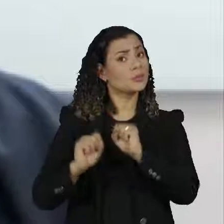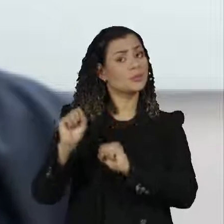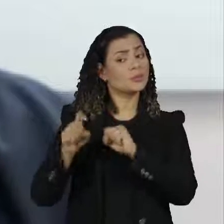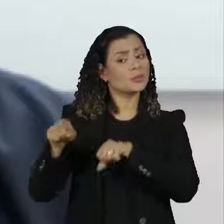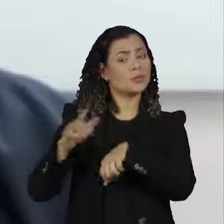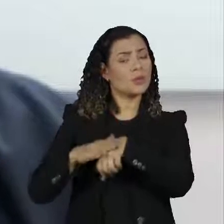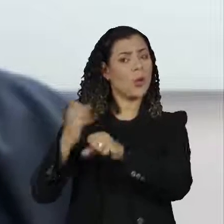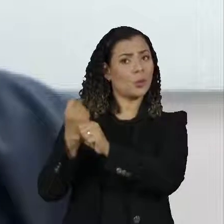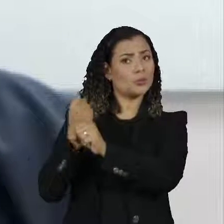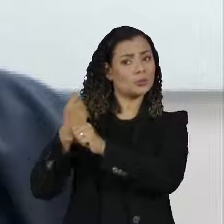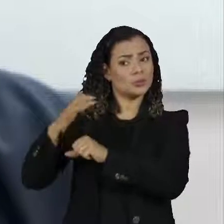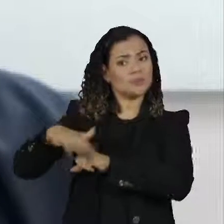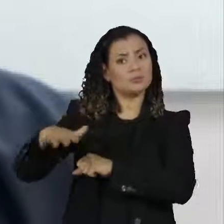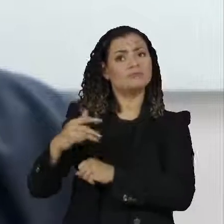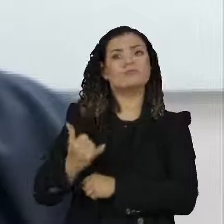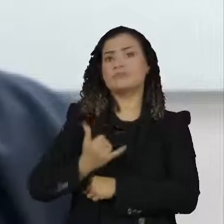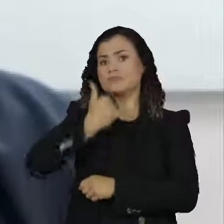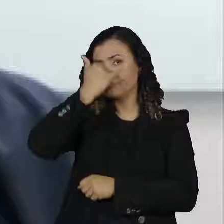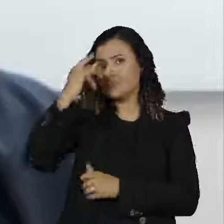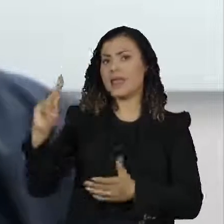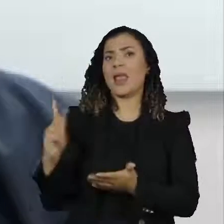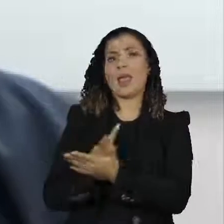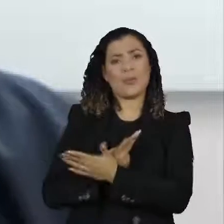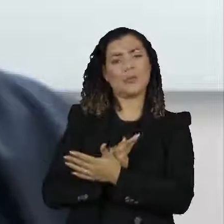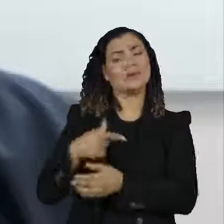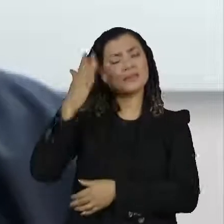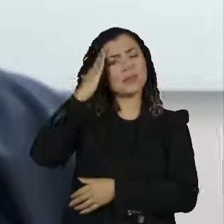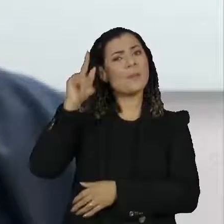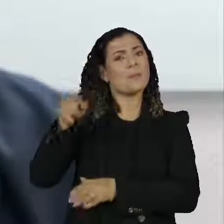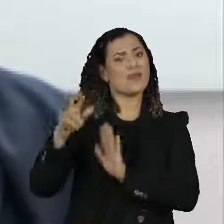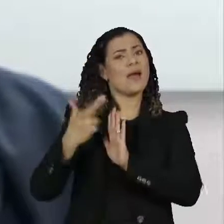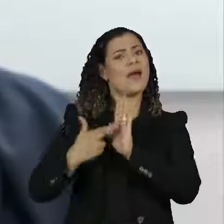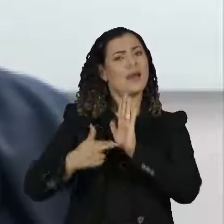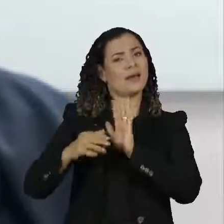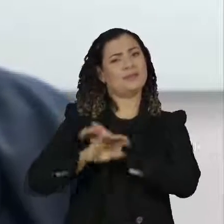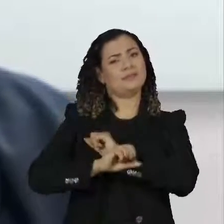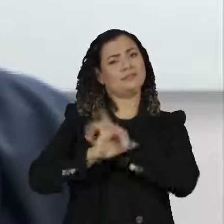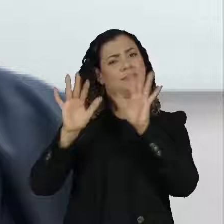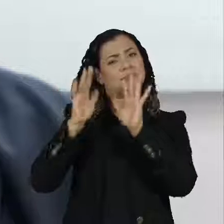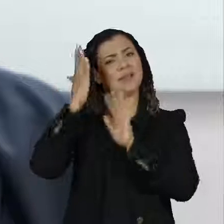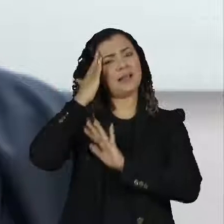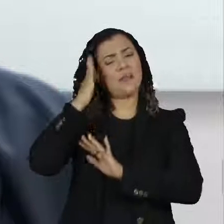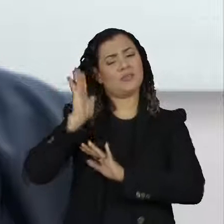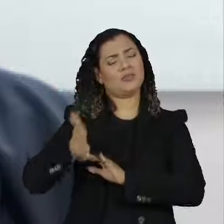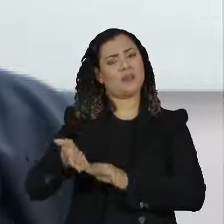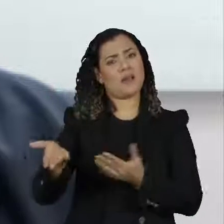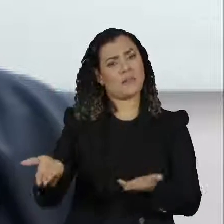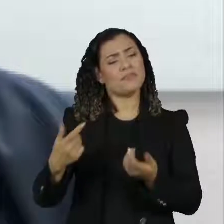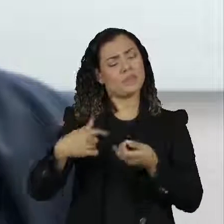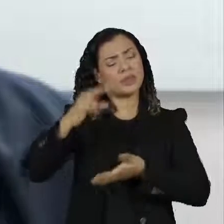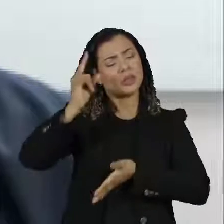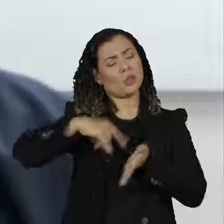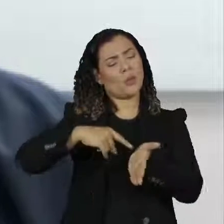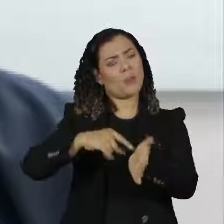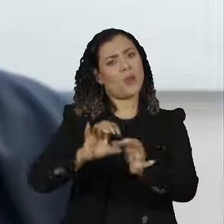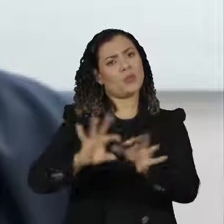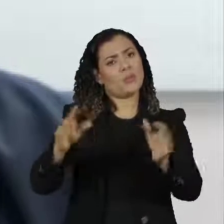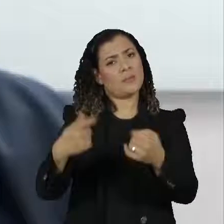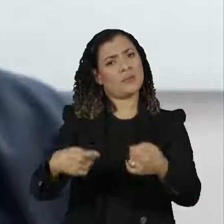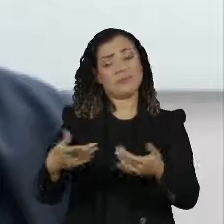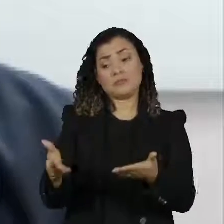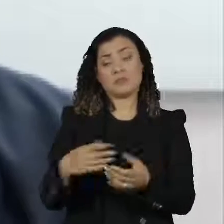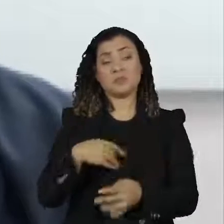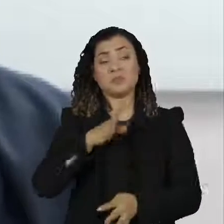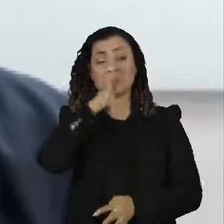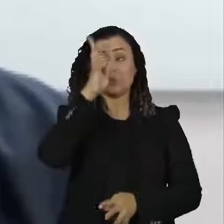envolvida também falhou enormemente, porque sabia, a regra era clara. Então você sabia o que tinha que ser feito, como tinha que ser feito,